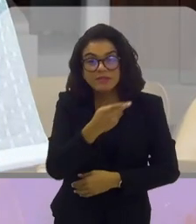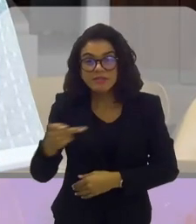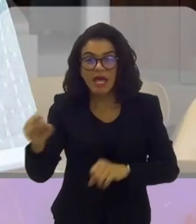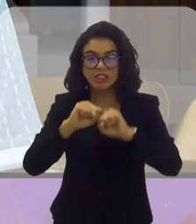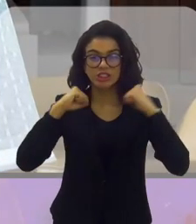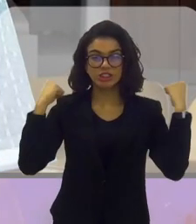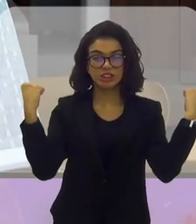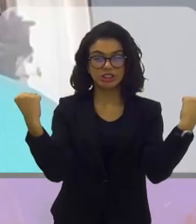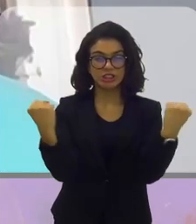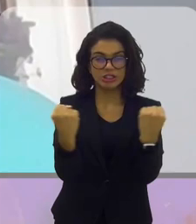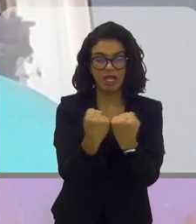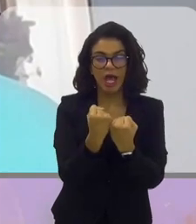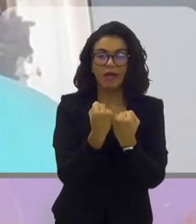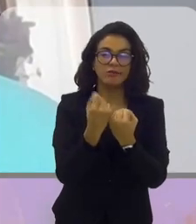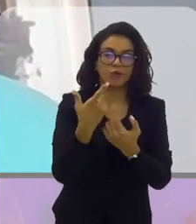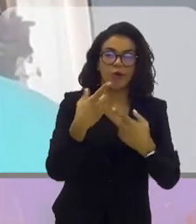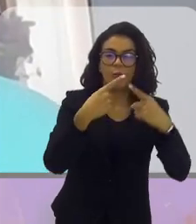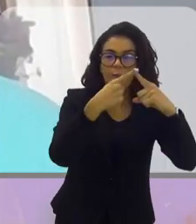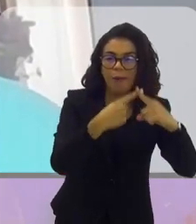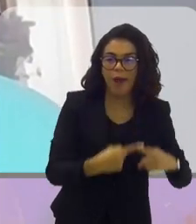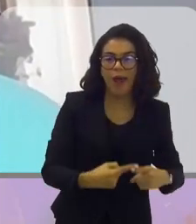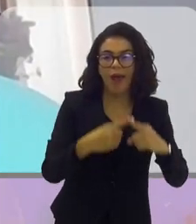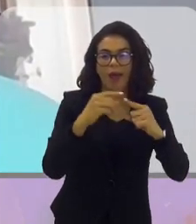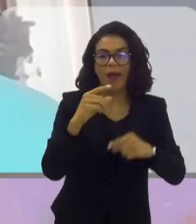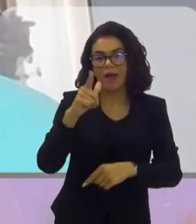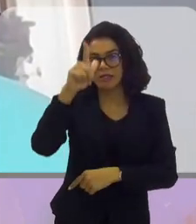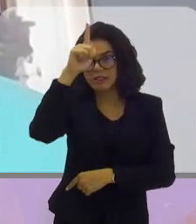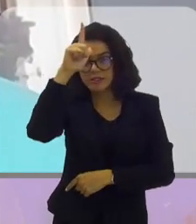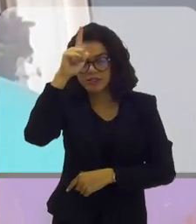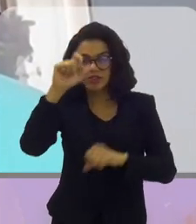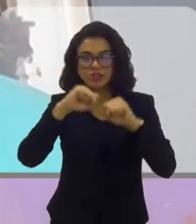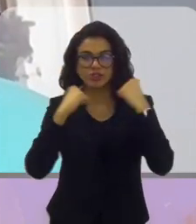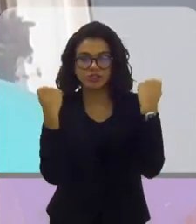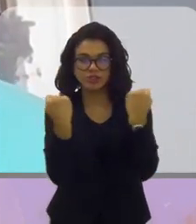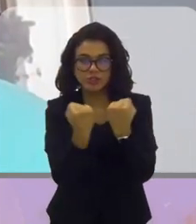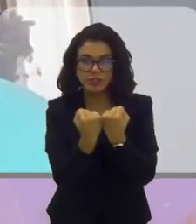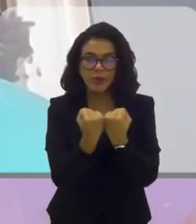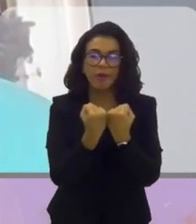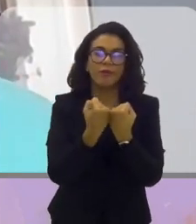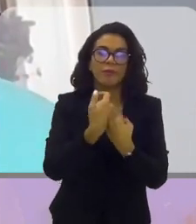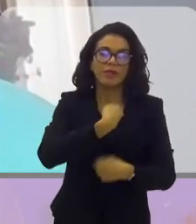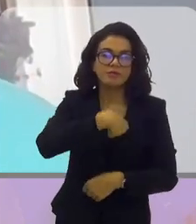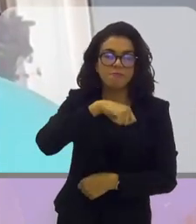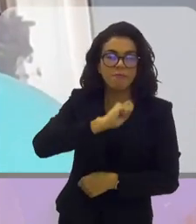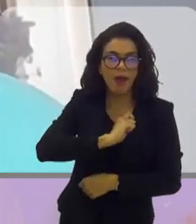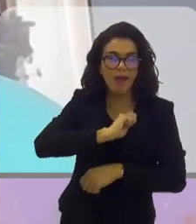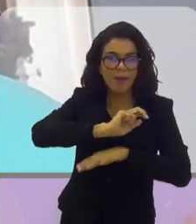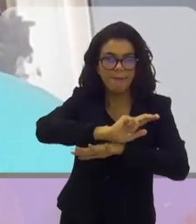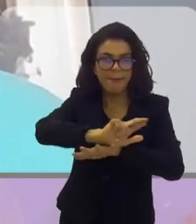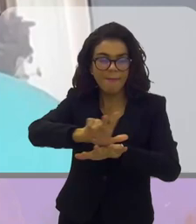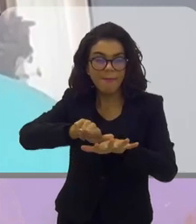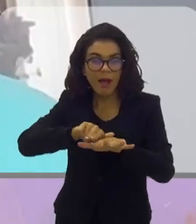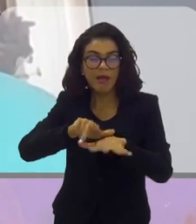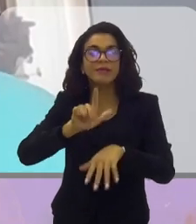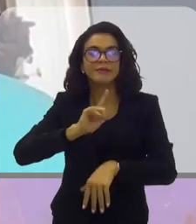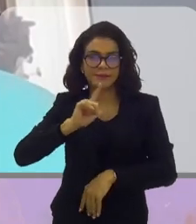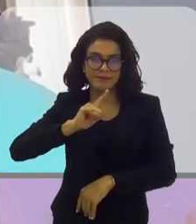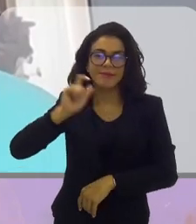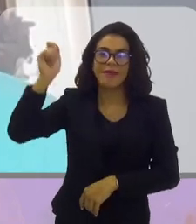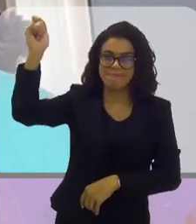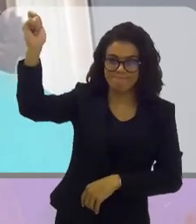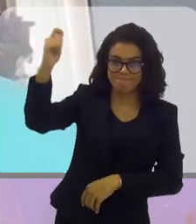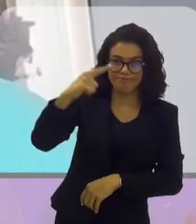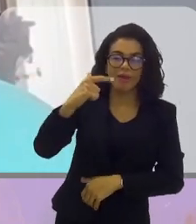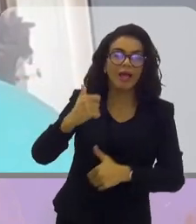visitar os grandes estádios que têm muitos jogos, como o Wembley, como o Amsterdã Arena, como o Bayern de Munique, todos eles